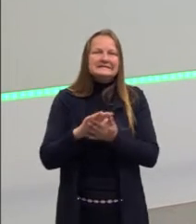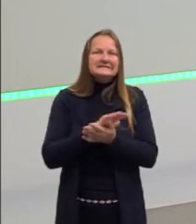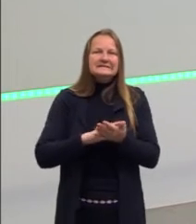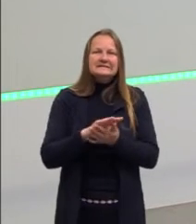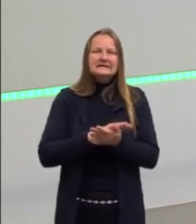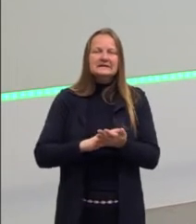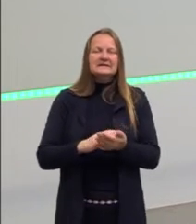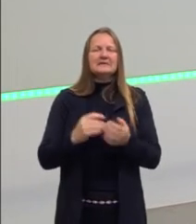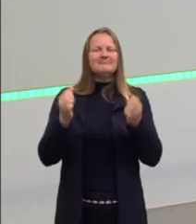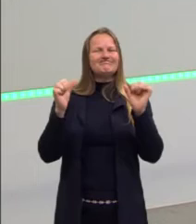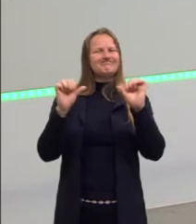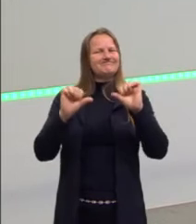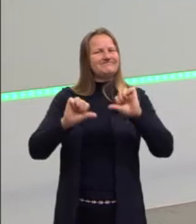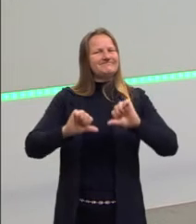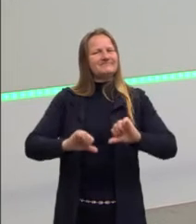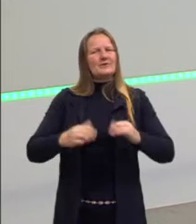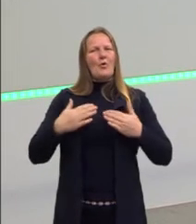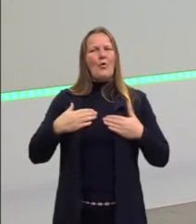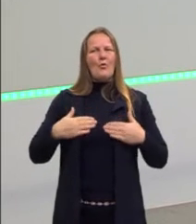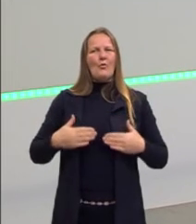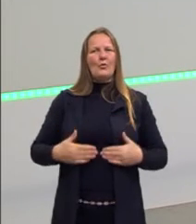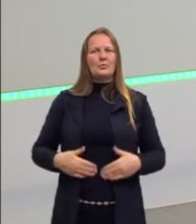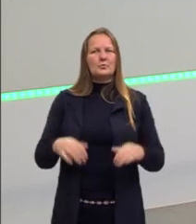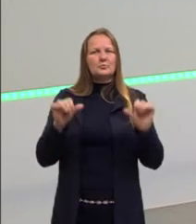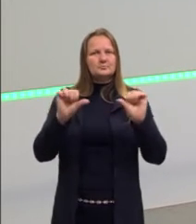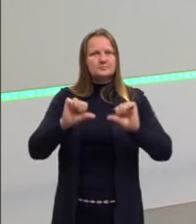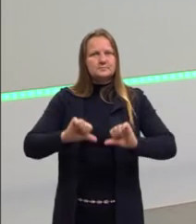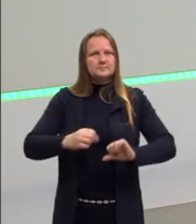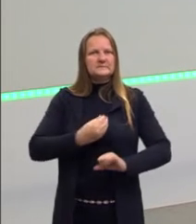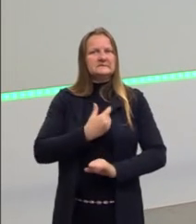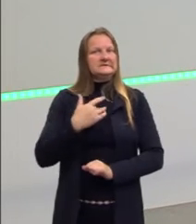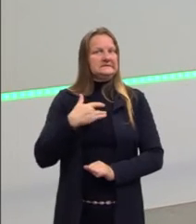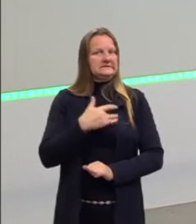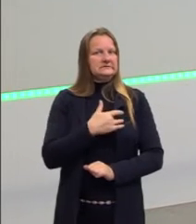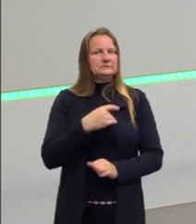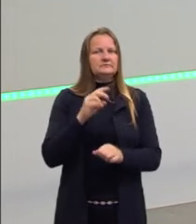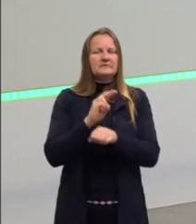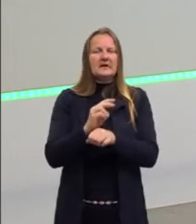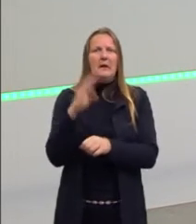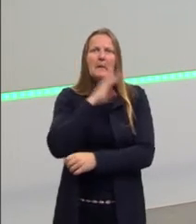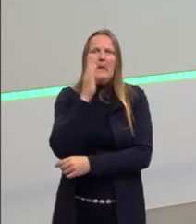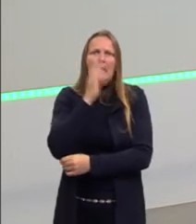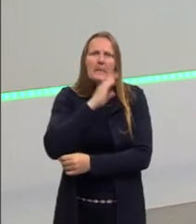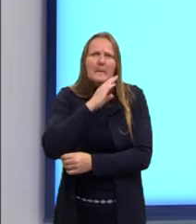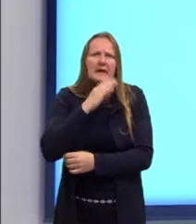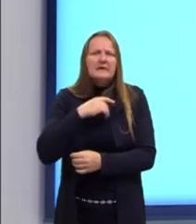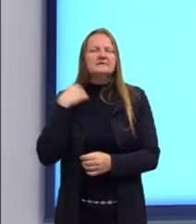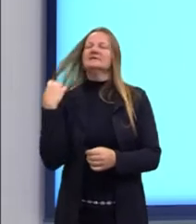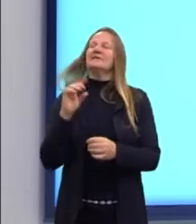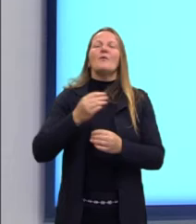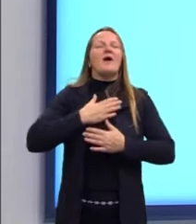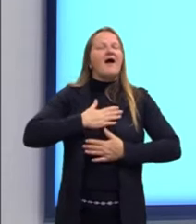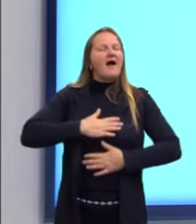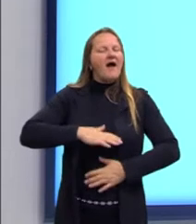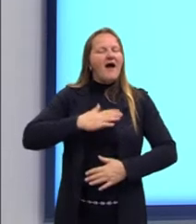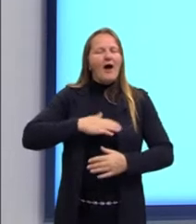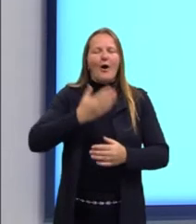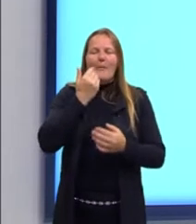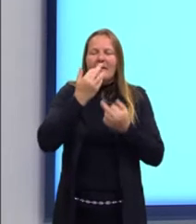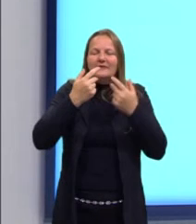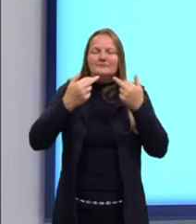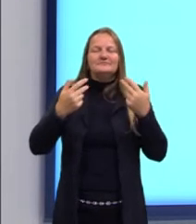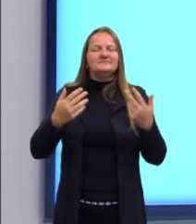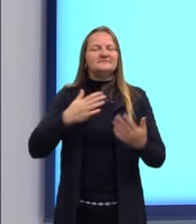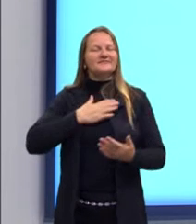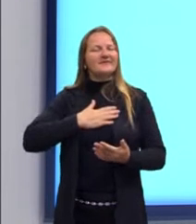prejudica muito o organismo, prejudica muito a saúde. Não ter pressa na hora de se alimentar, saboreie os